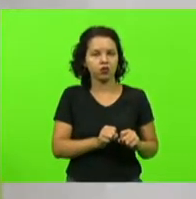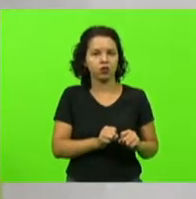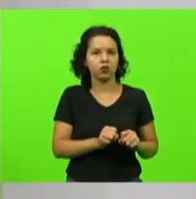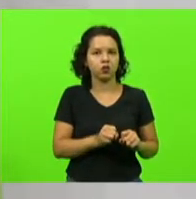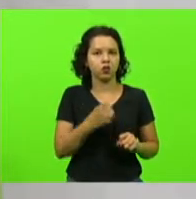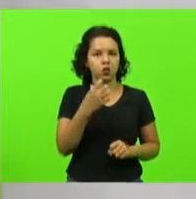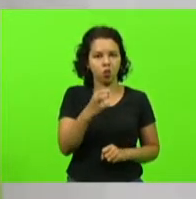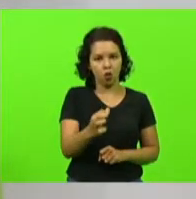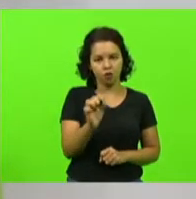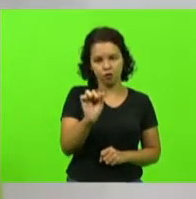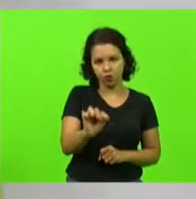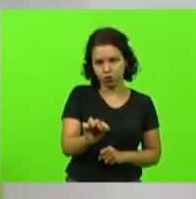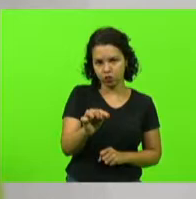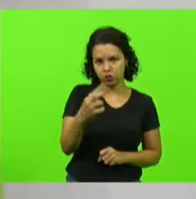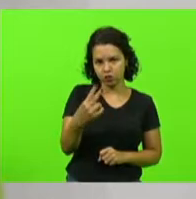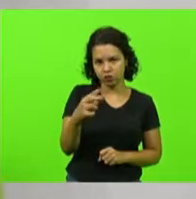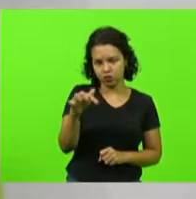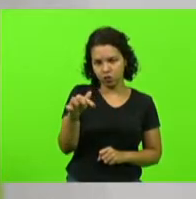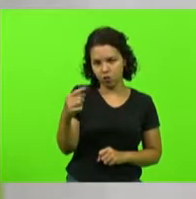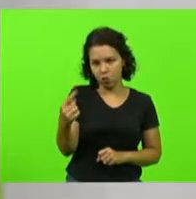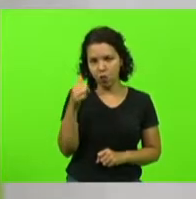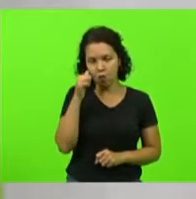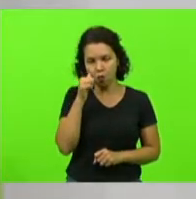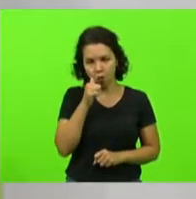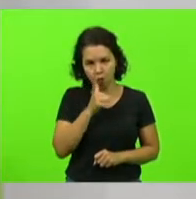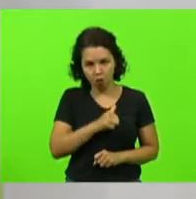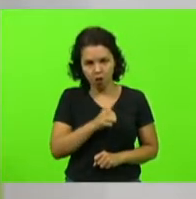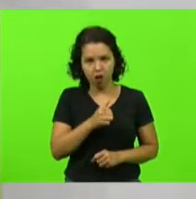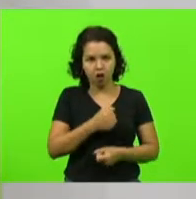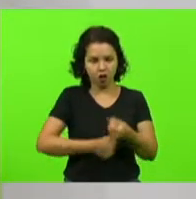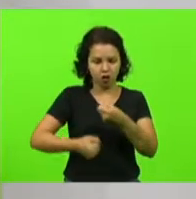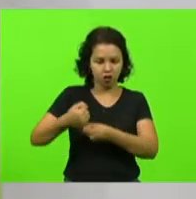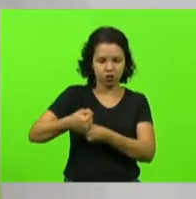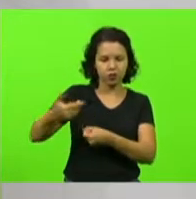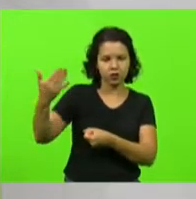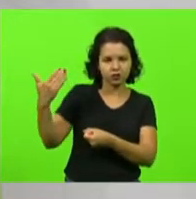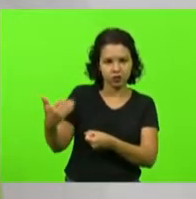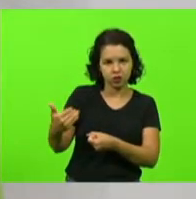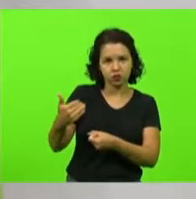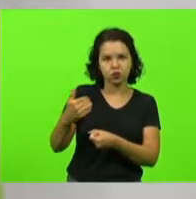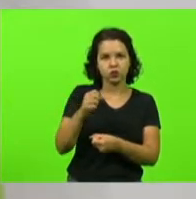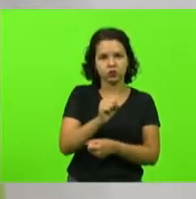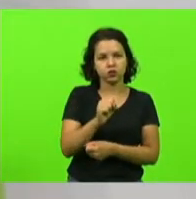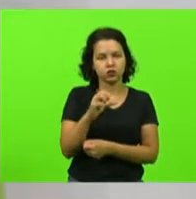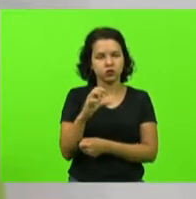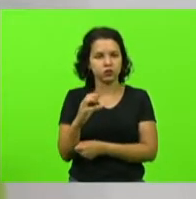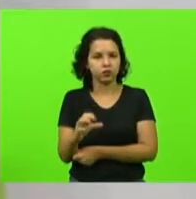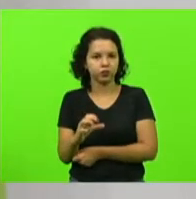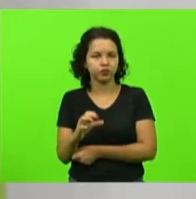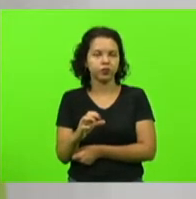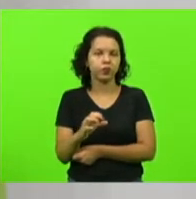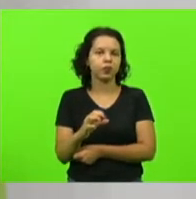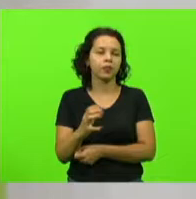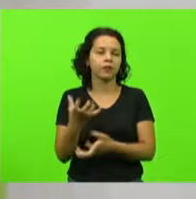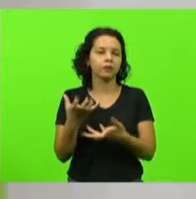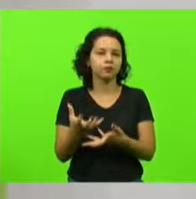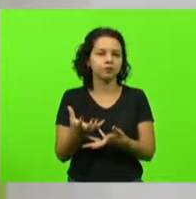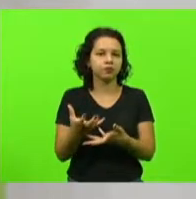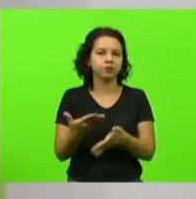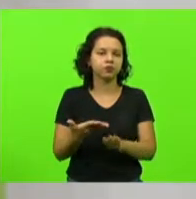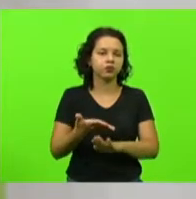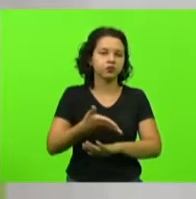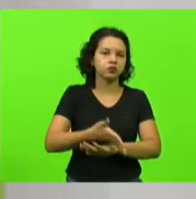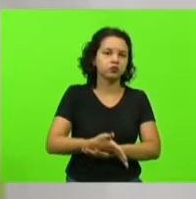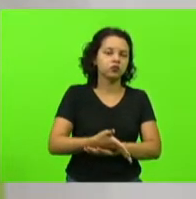que no ano passado em Santa Catarina tiveram que recorrer ao poder